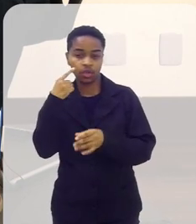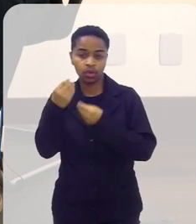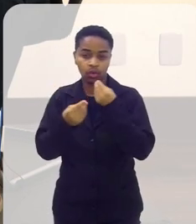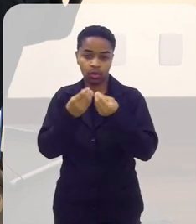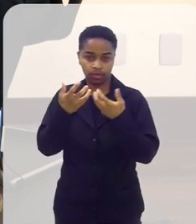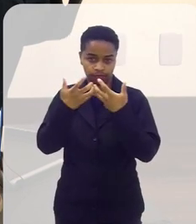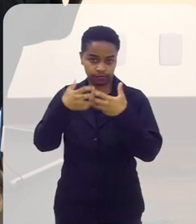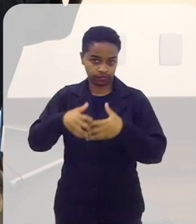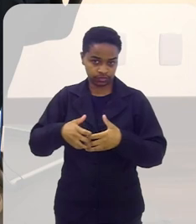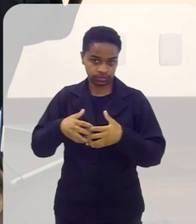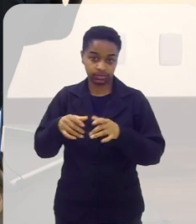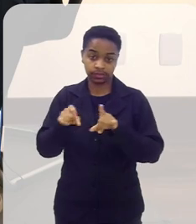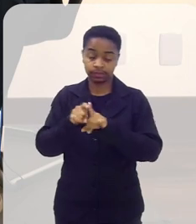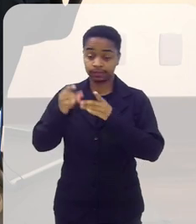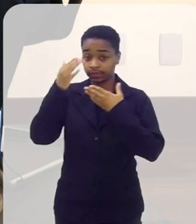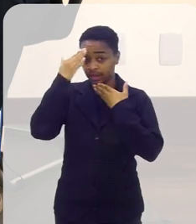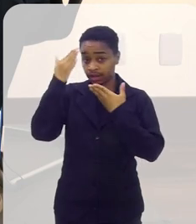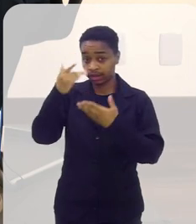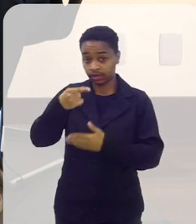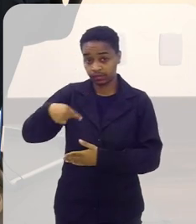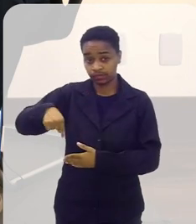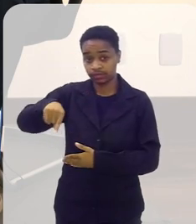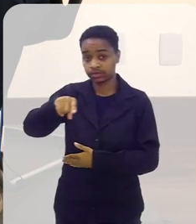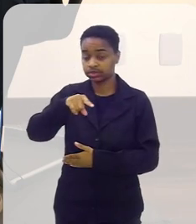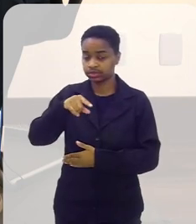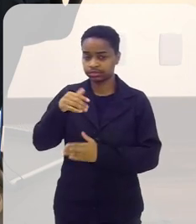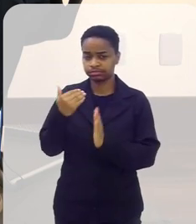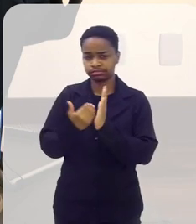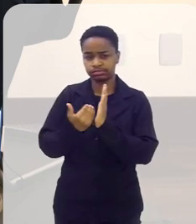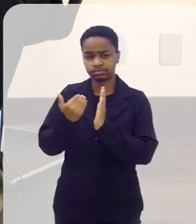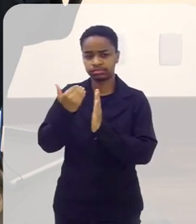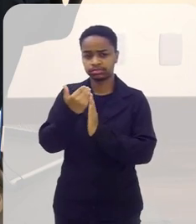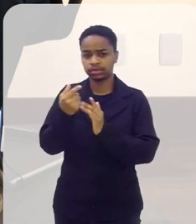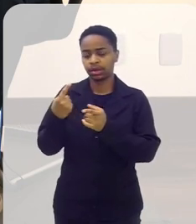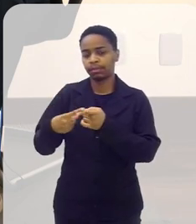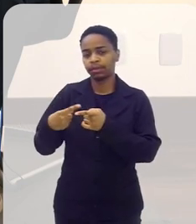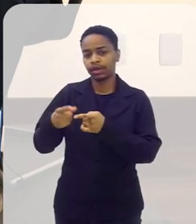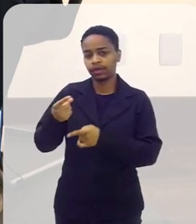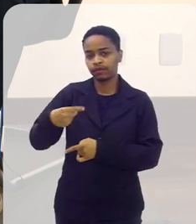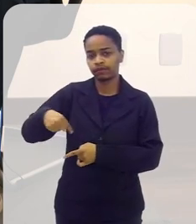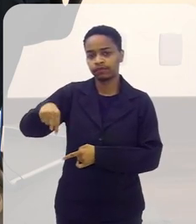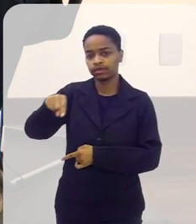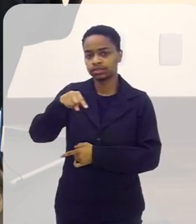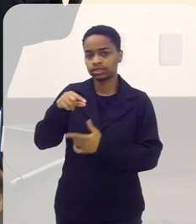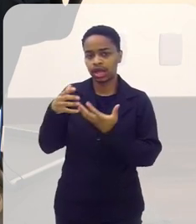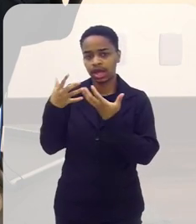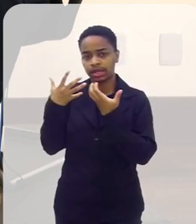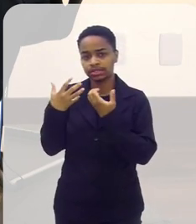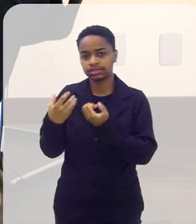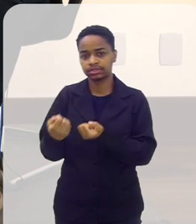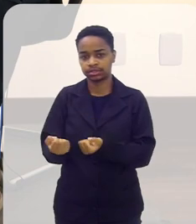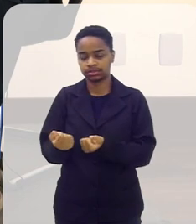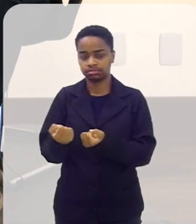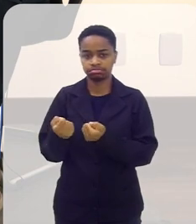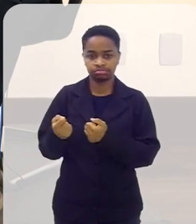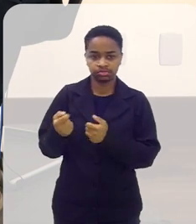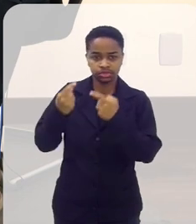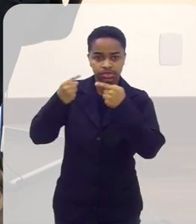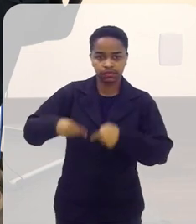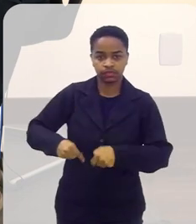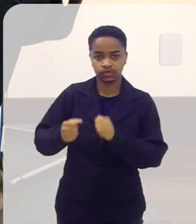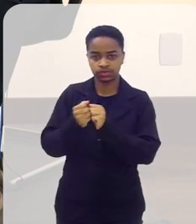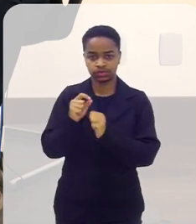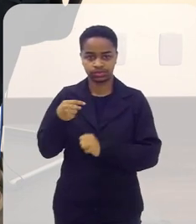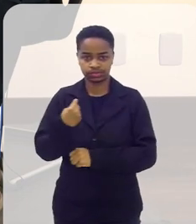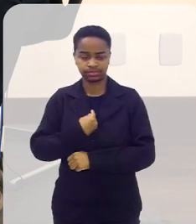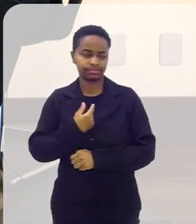ver como é que está funcionando e agradecer a vocês muito por vocês terem topado